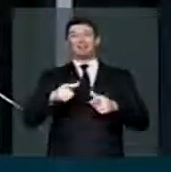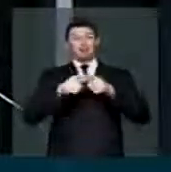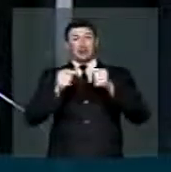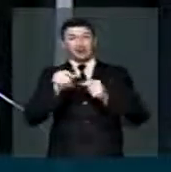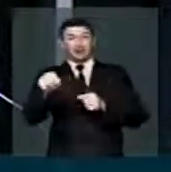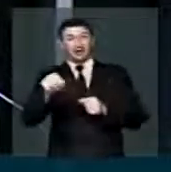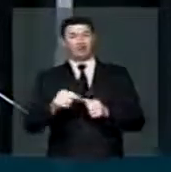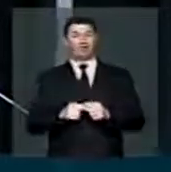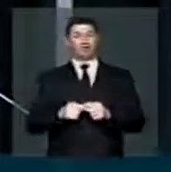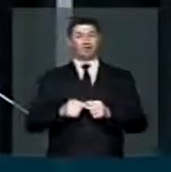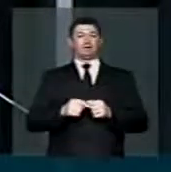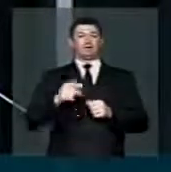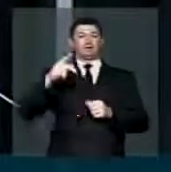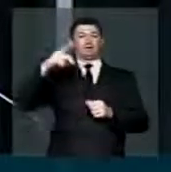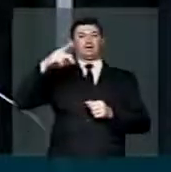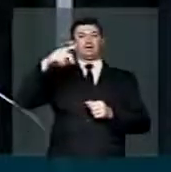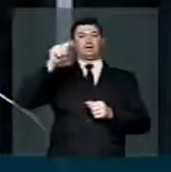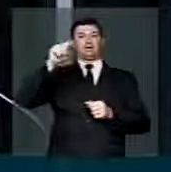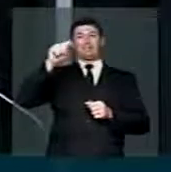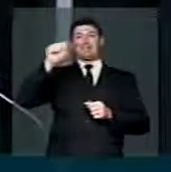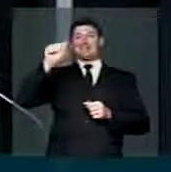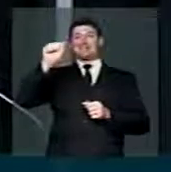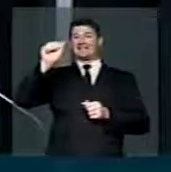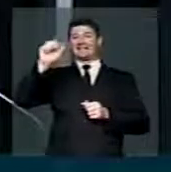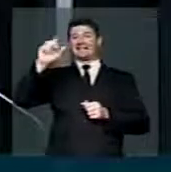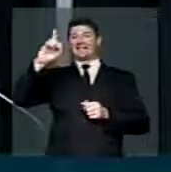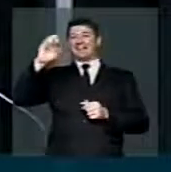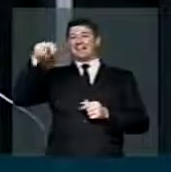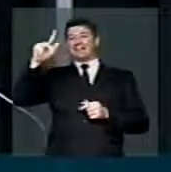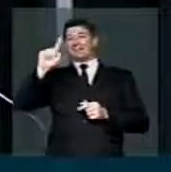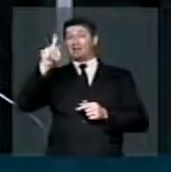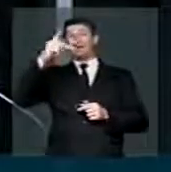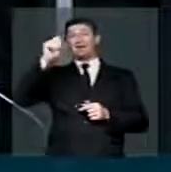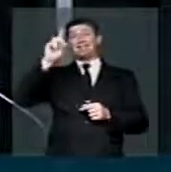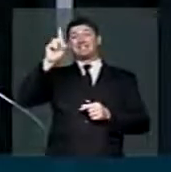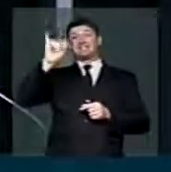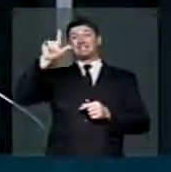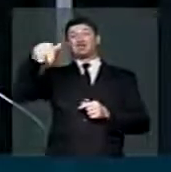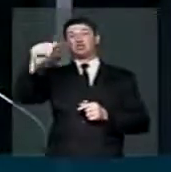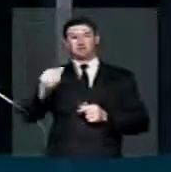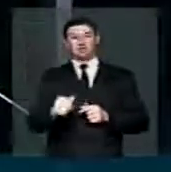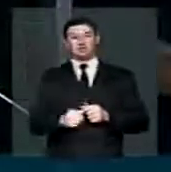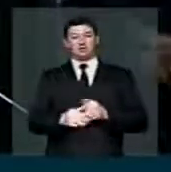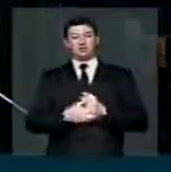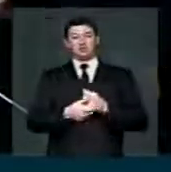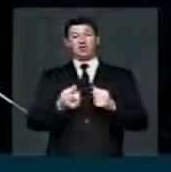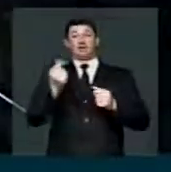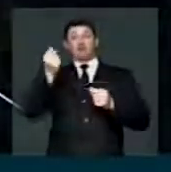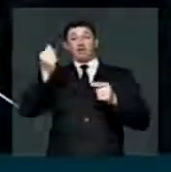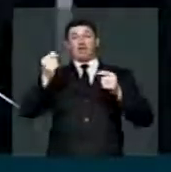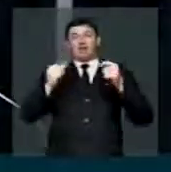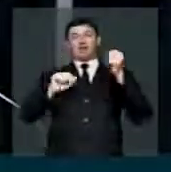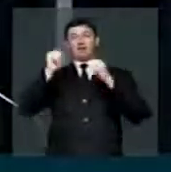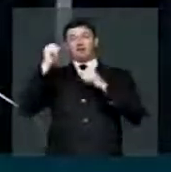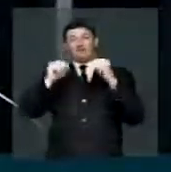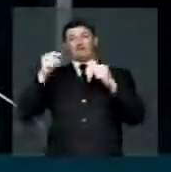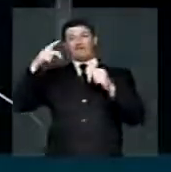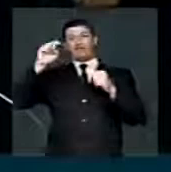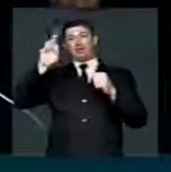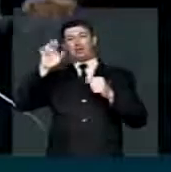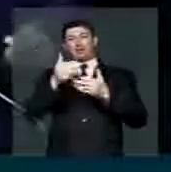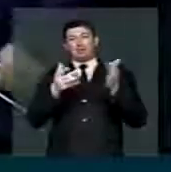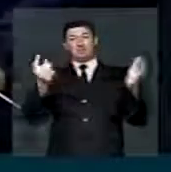Japão, da Passa Dilma, do endividamento da Petrobras, da perda do valor de face da Petrobras,